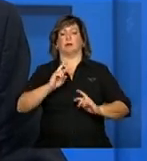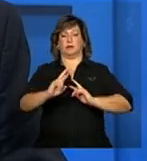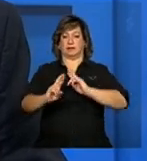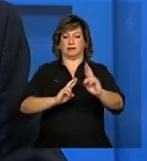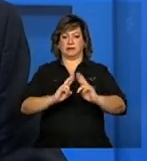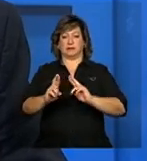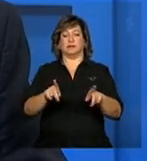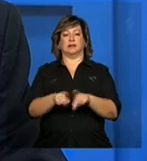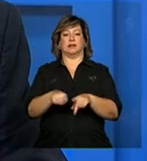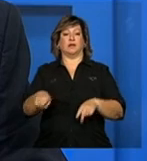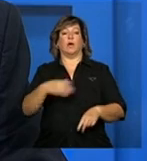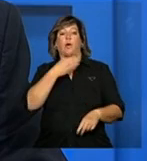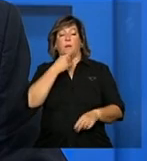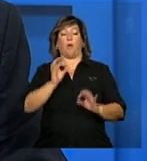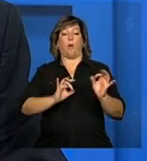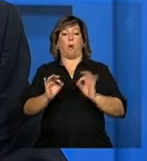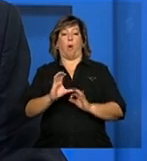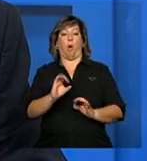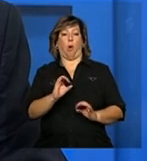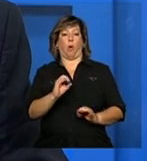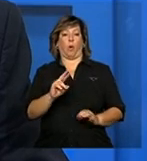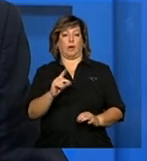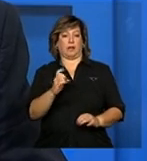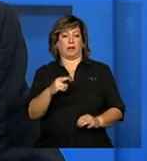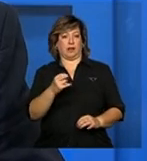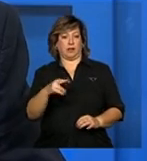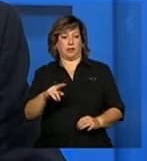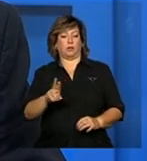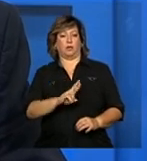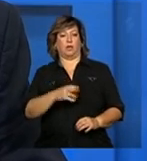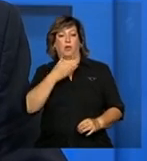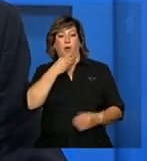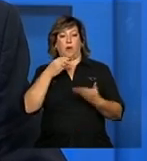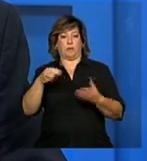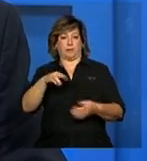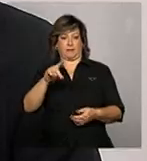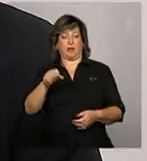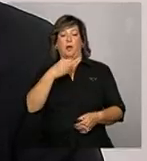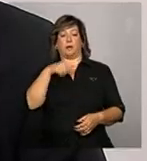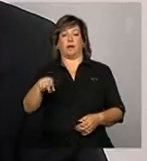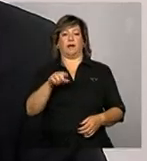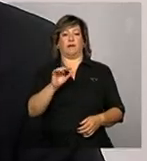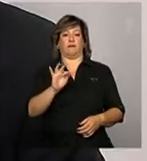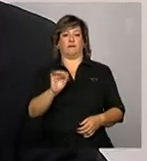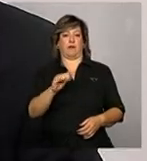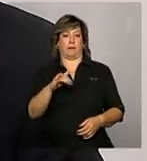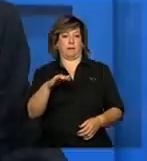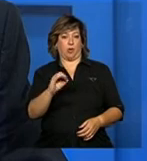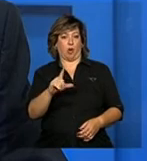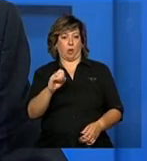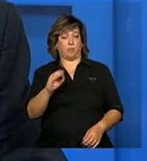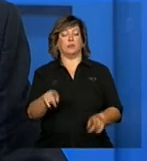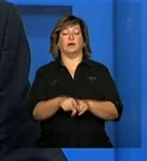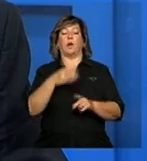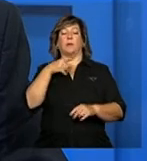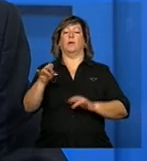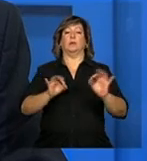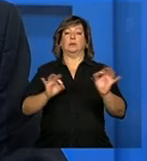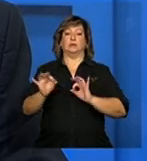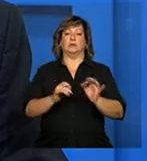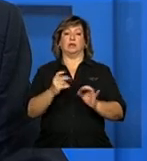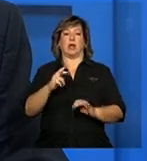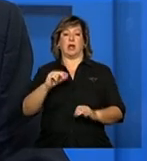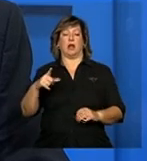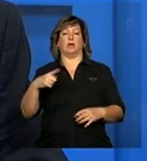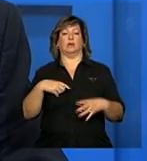pelo coordenador de análise de processos de prestação de contas do MDS Fábio Lobo e pelo coordenador geral de gestão